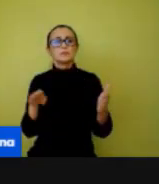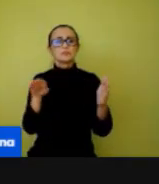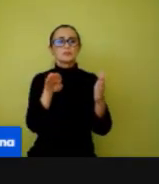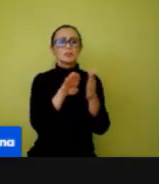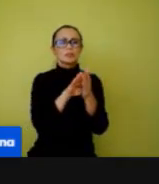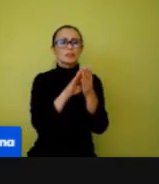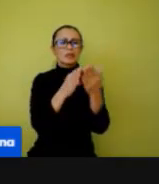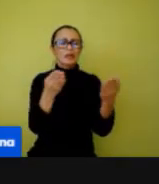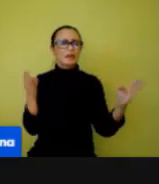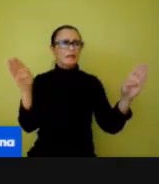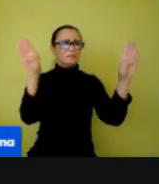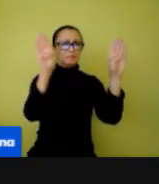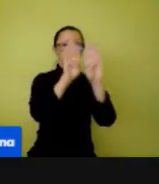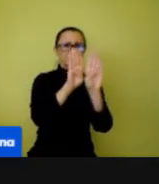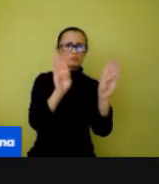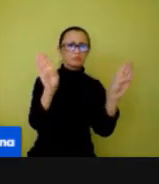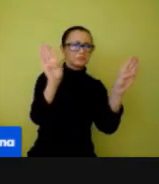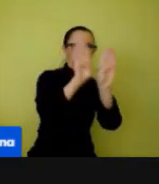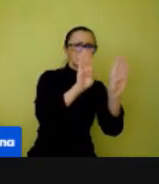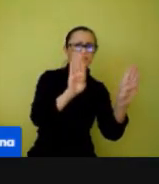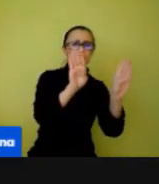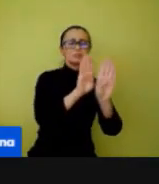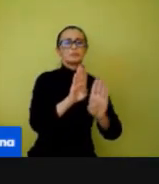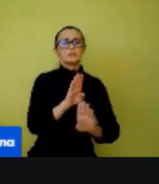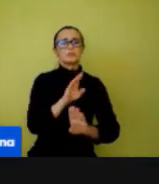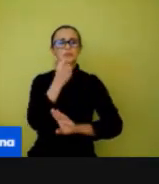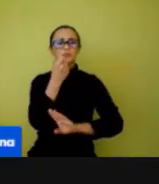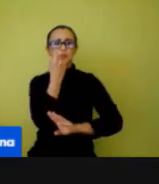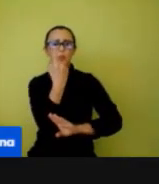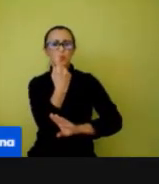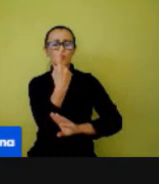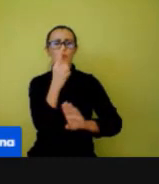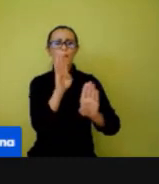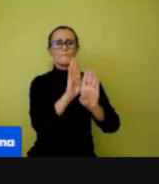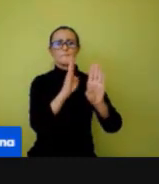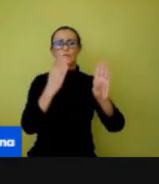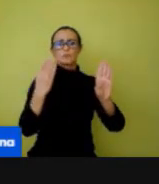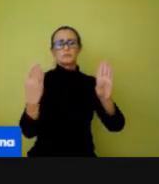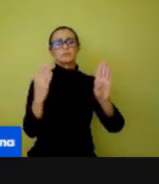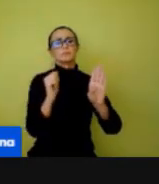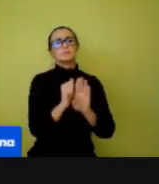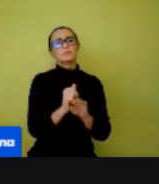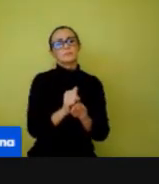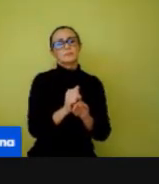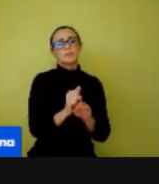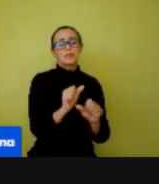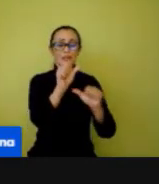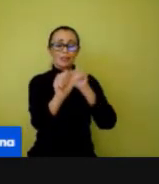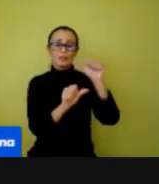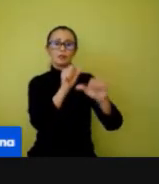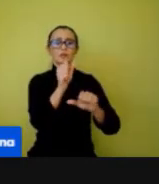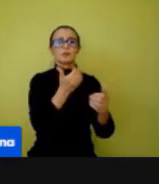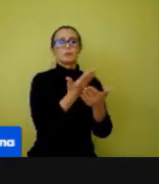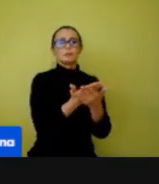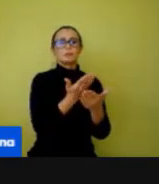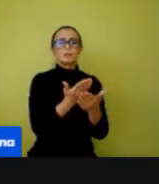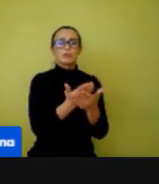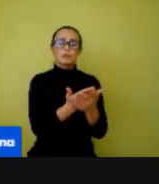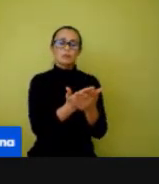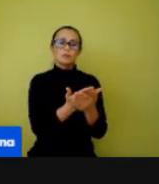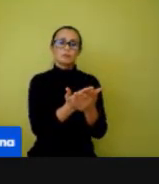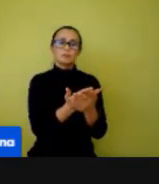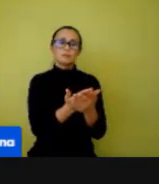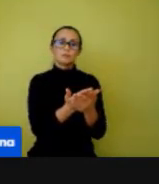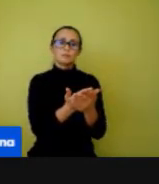fechadas, apenas uma porta aberta. Então, entre uma aula e outra, nesses locais que são mais fechados,